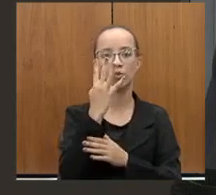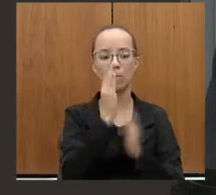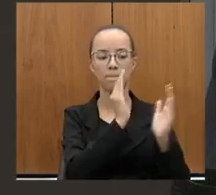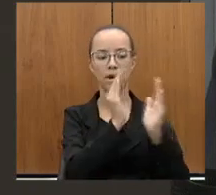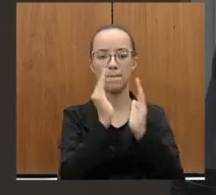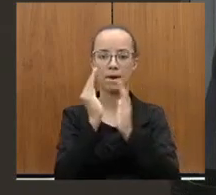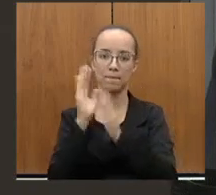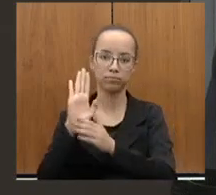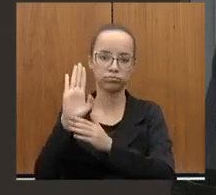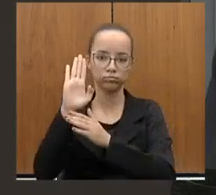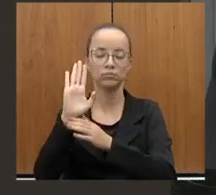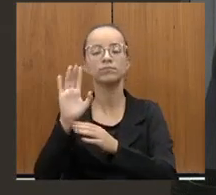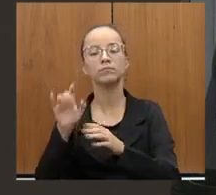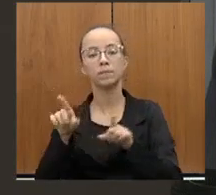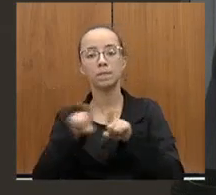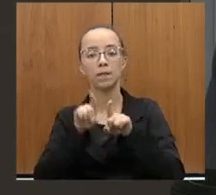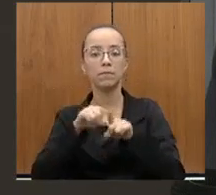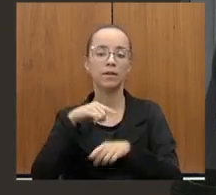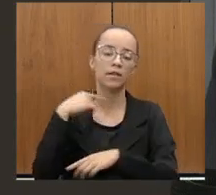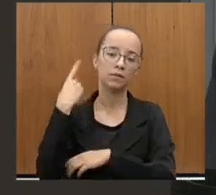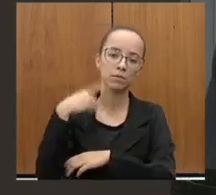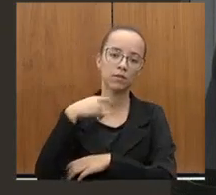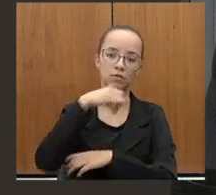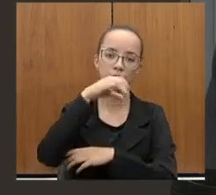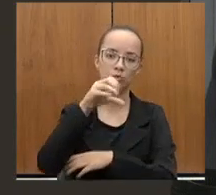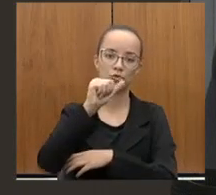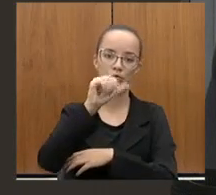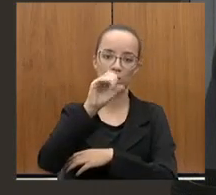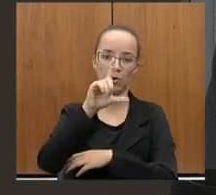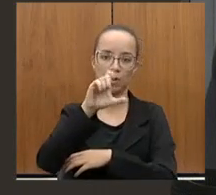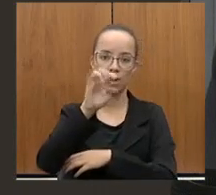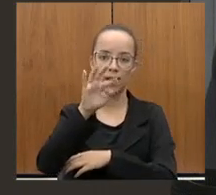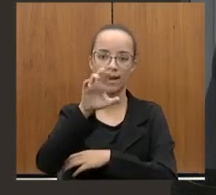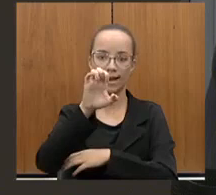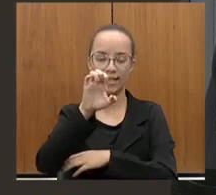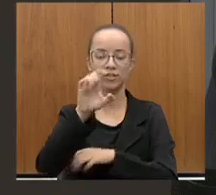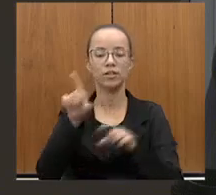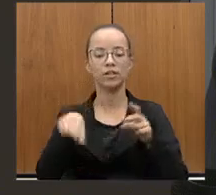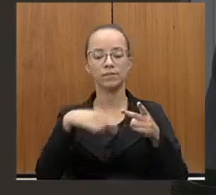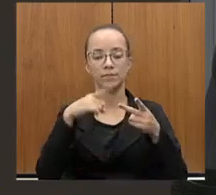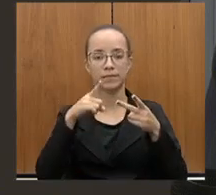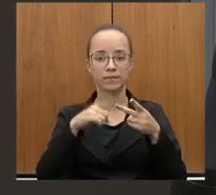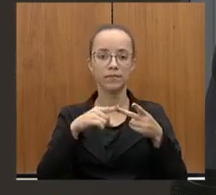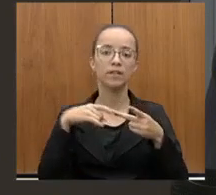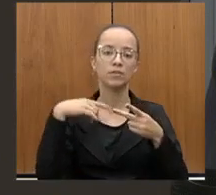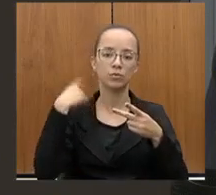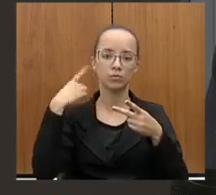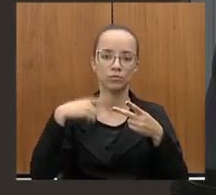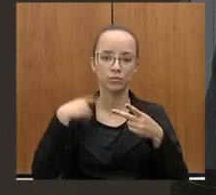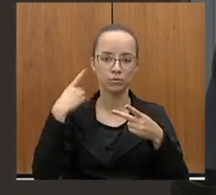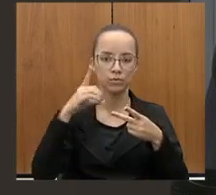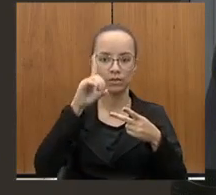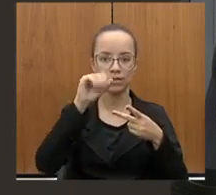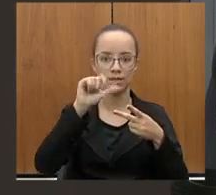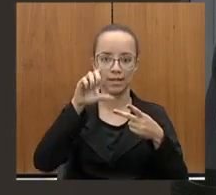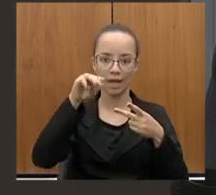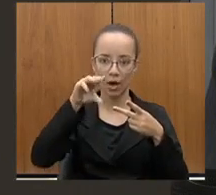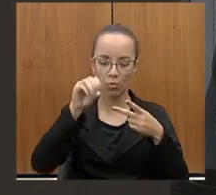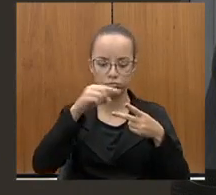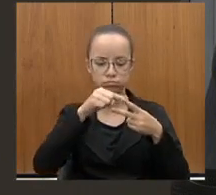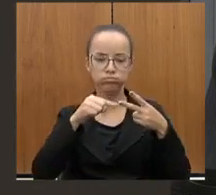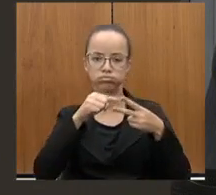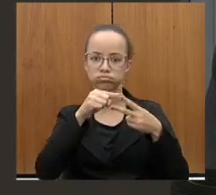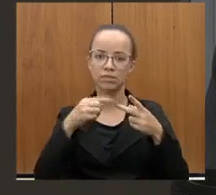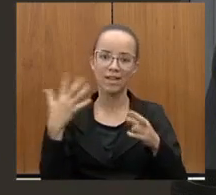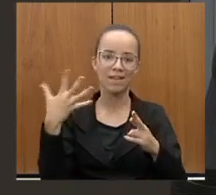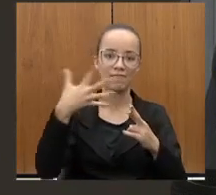do deputado João Leite e do deputado Dalmo Ribeiro Silva, que foram referências para a minha atuação